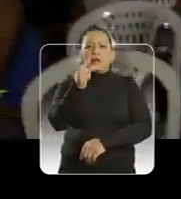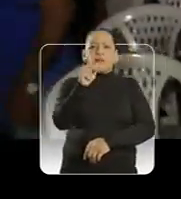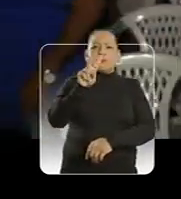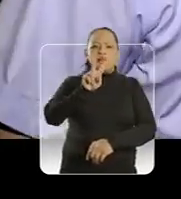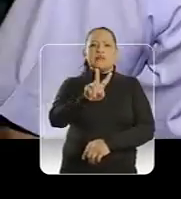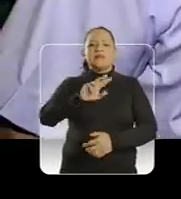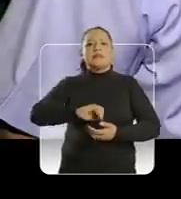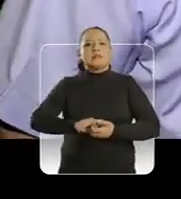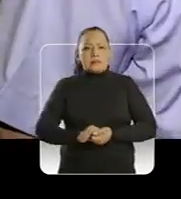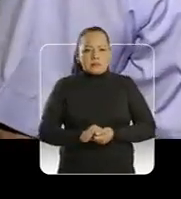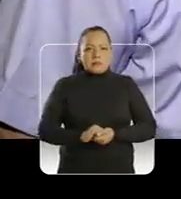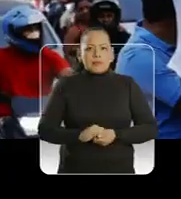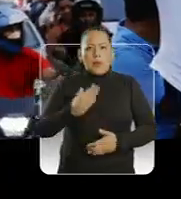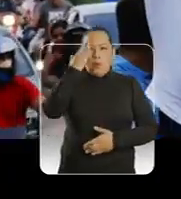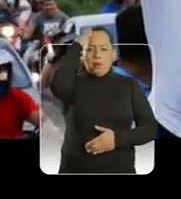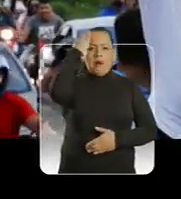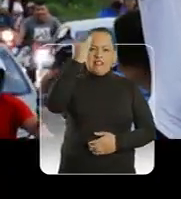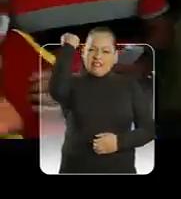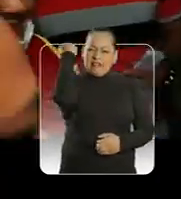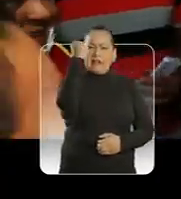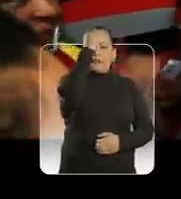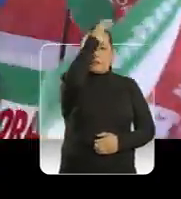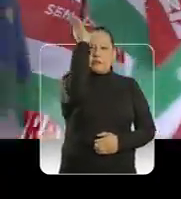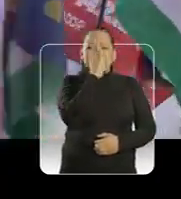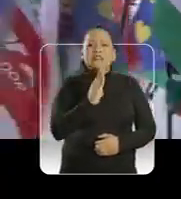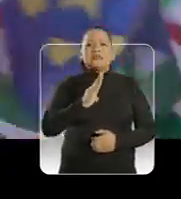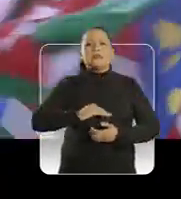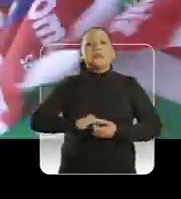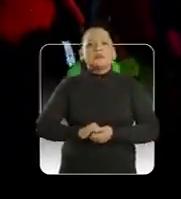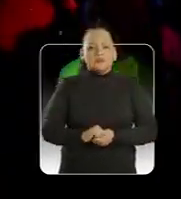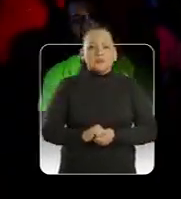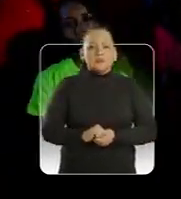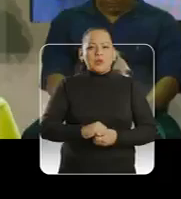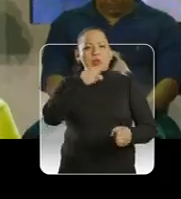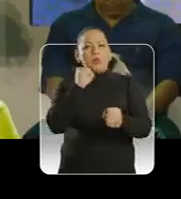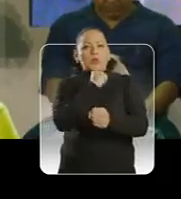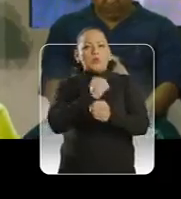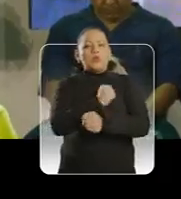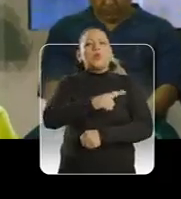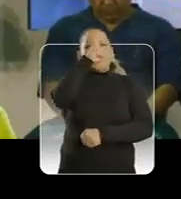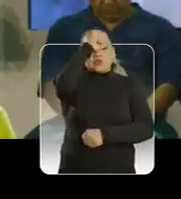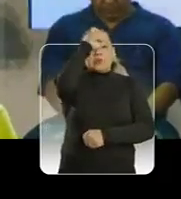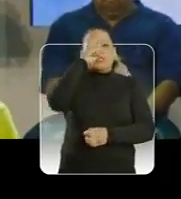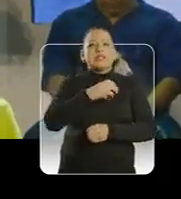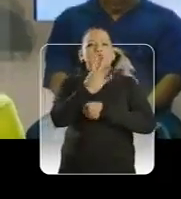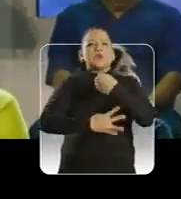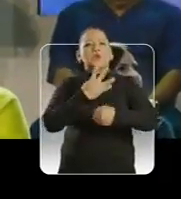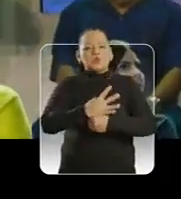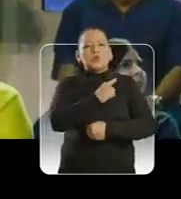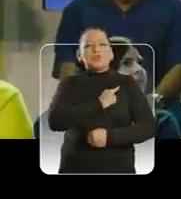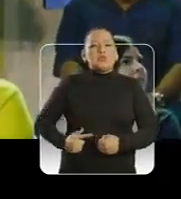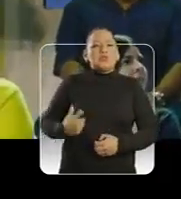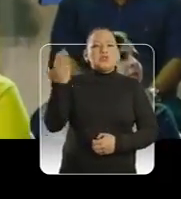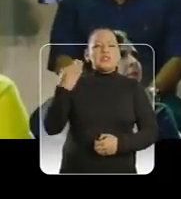vacina do NAPV. Omar! Quer ver o que o povo brasileiro? Eu construí muitos hospitais em